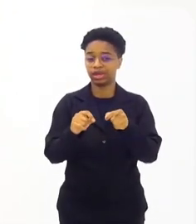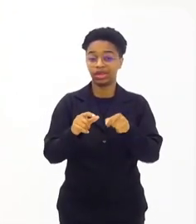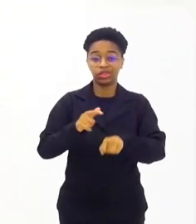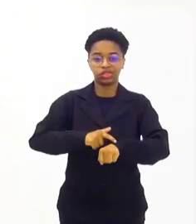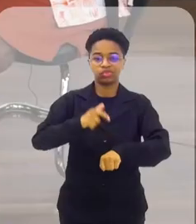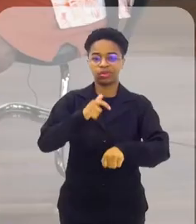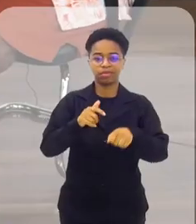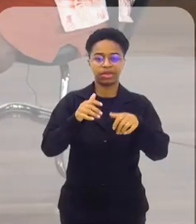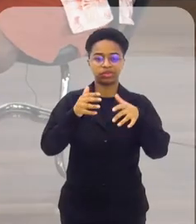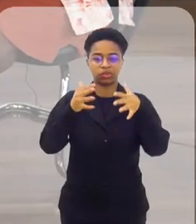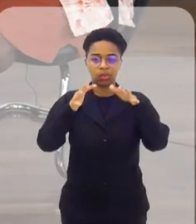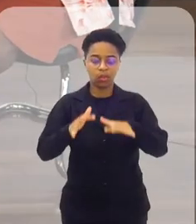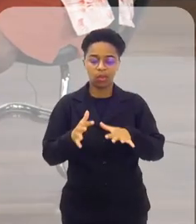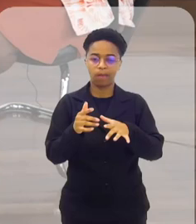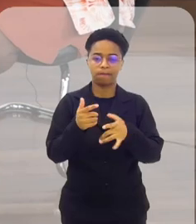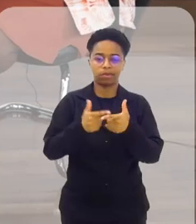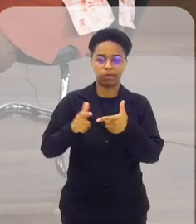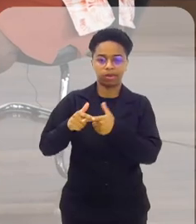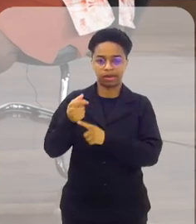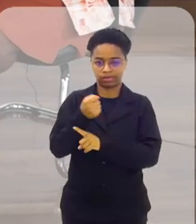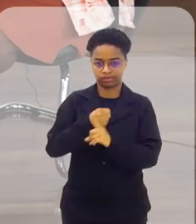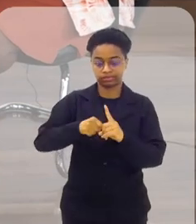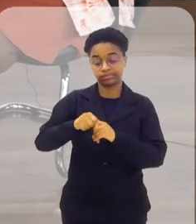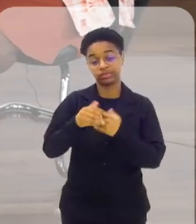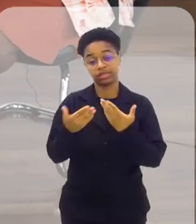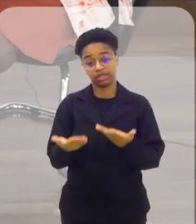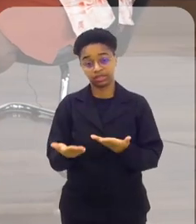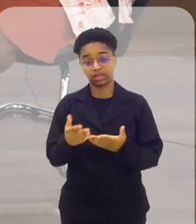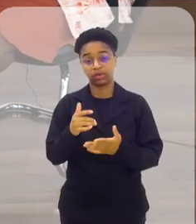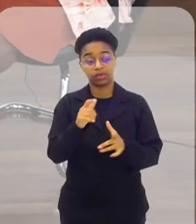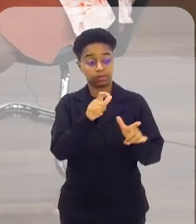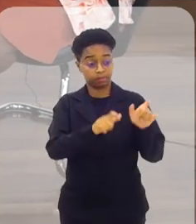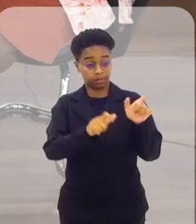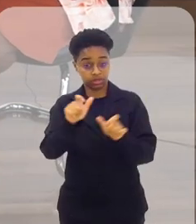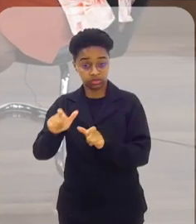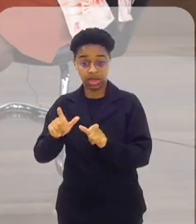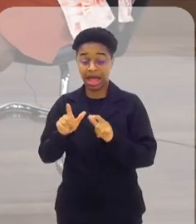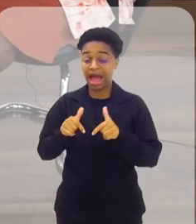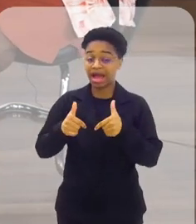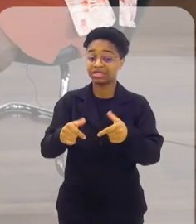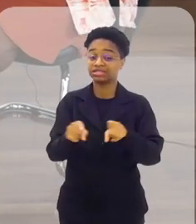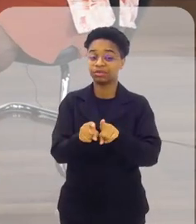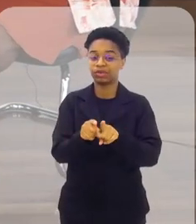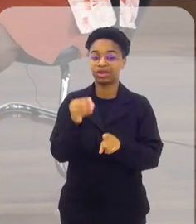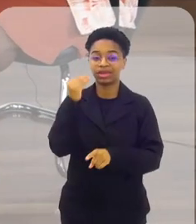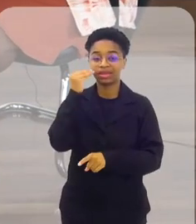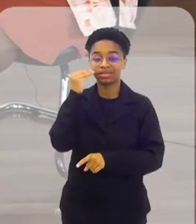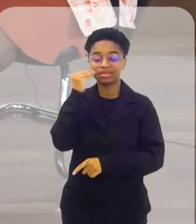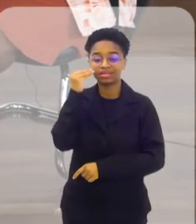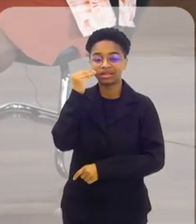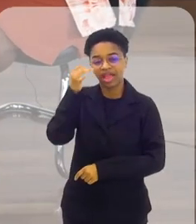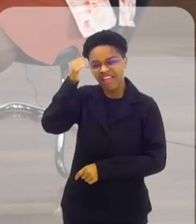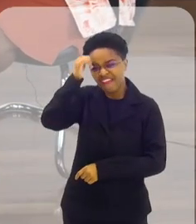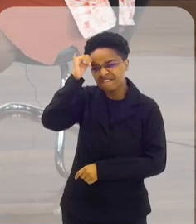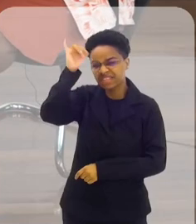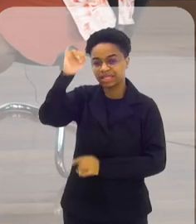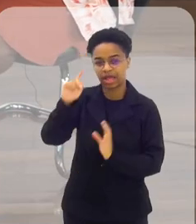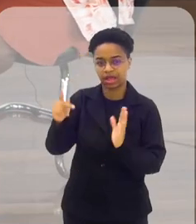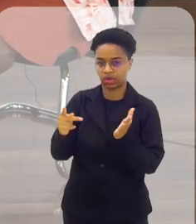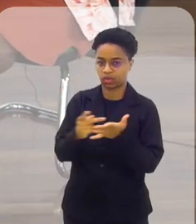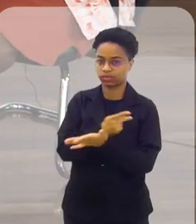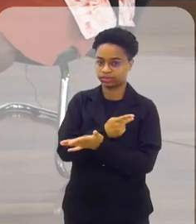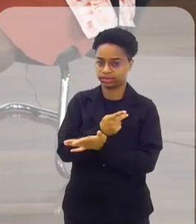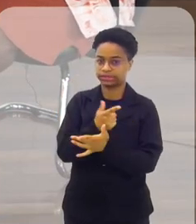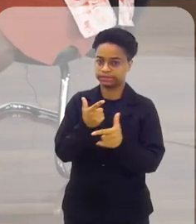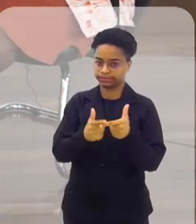nas tragédias. Eu acho que os defensores dos direitos humanos agem também na prevenção a possíveis